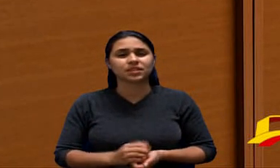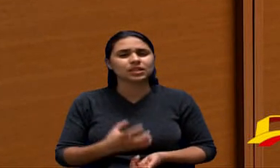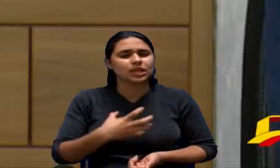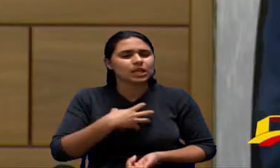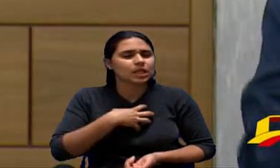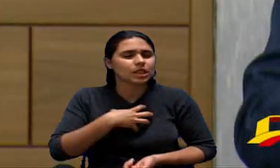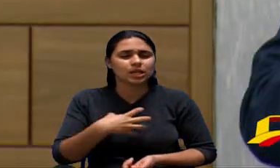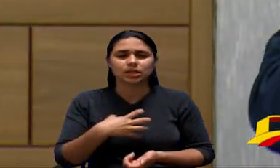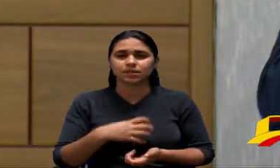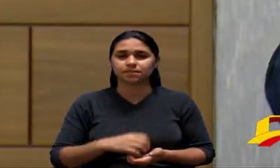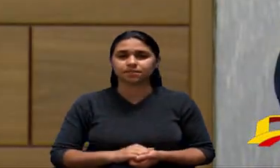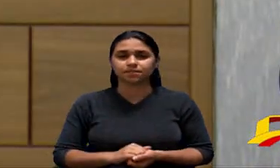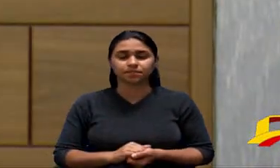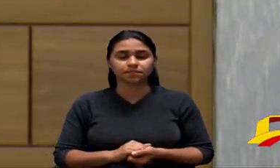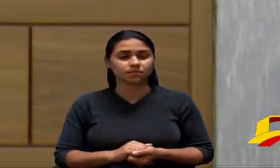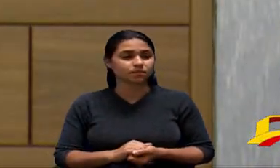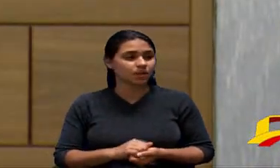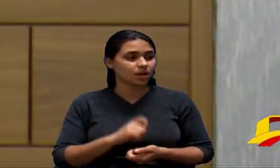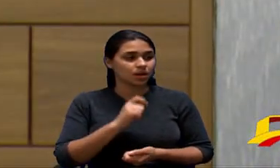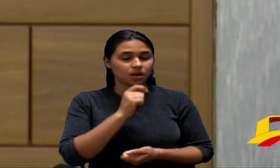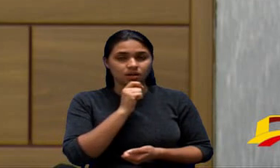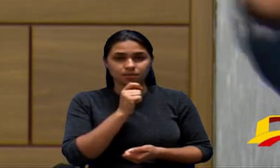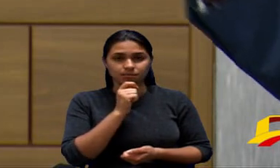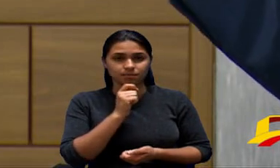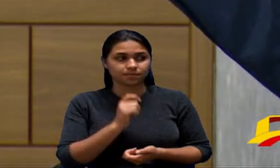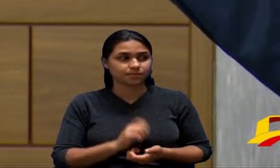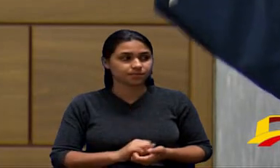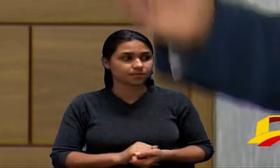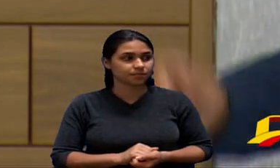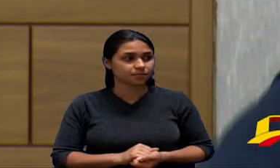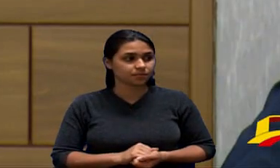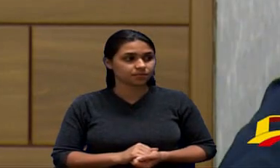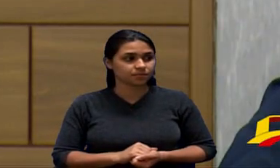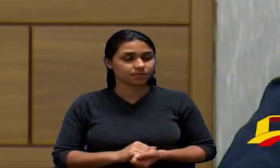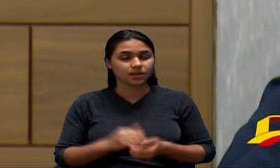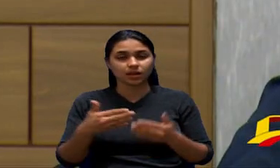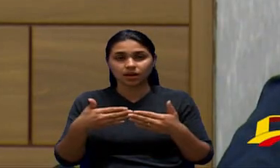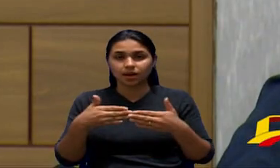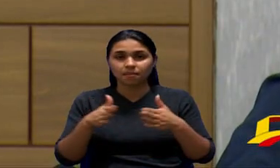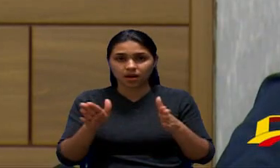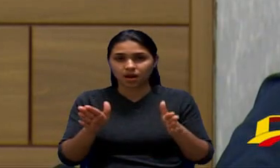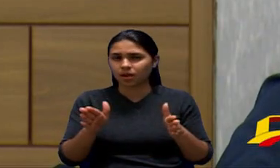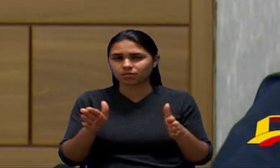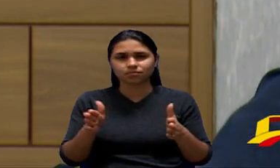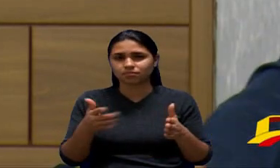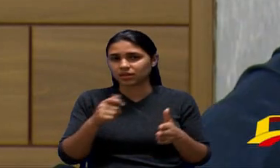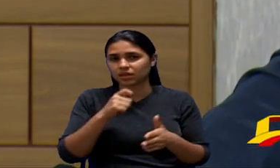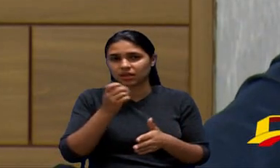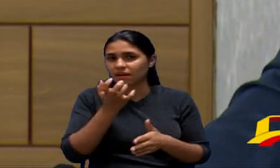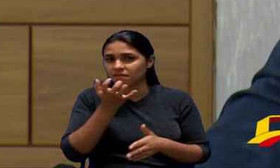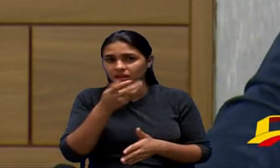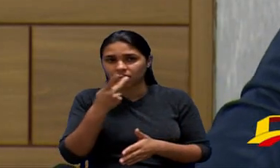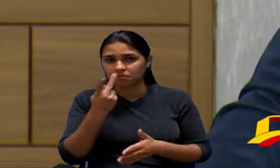ou está liberado normalmente para você ou fica aberto fica à vontade vereador